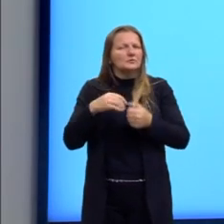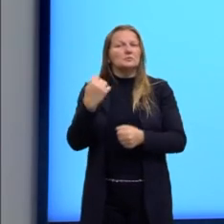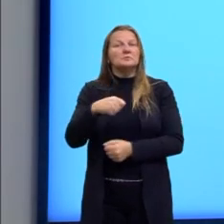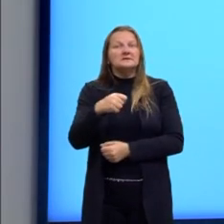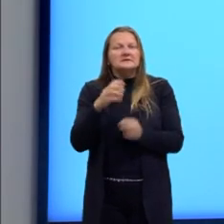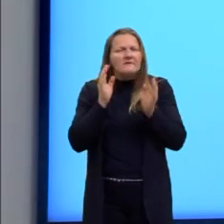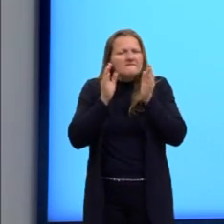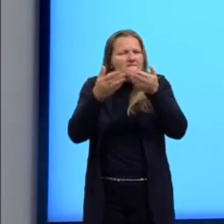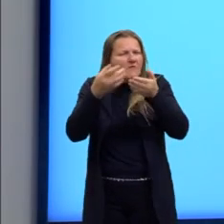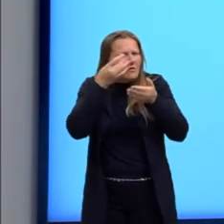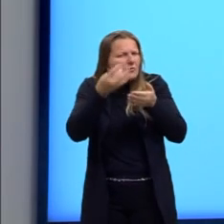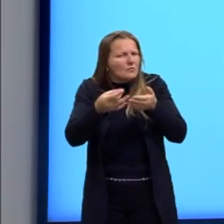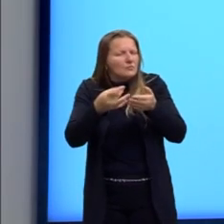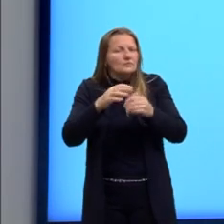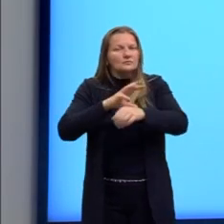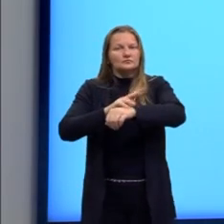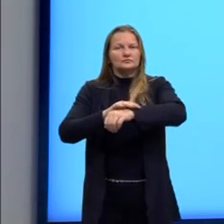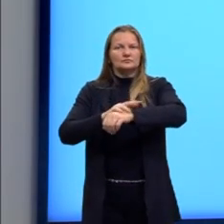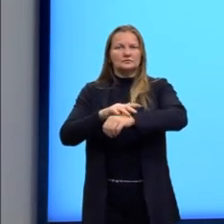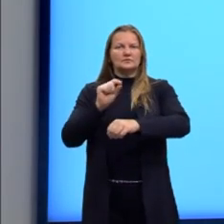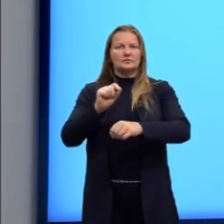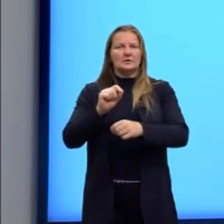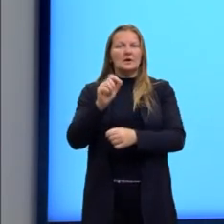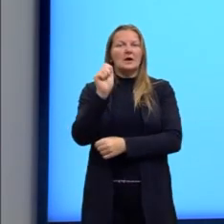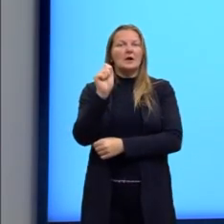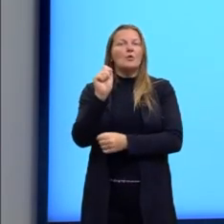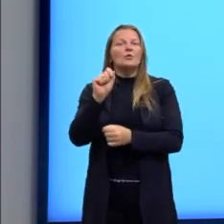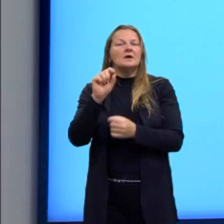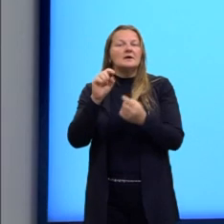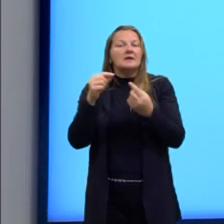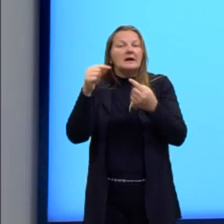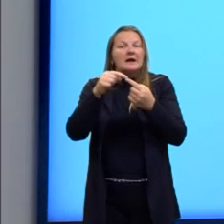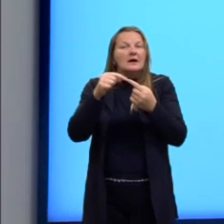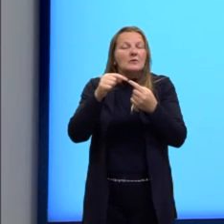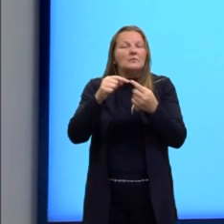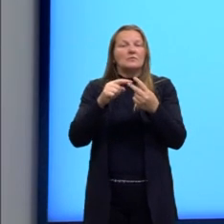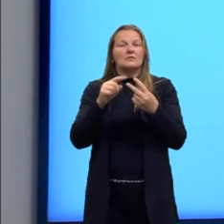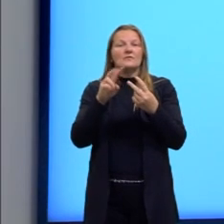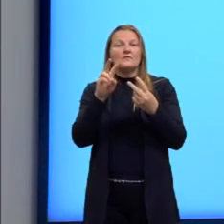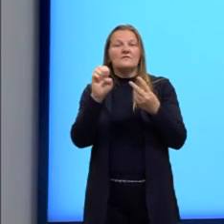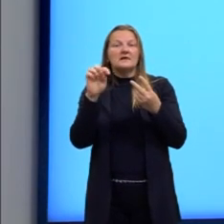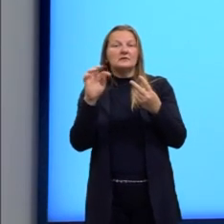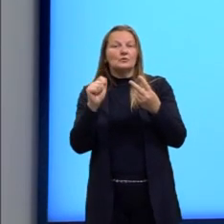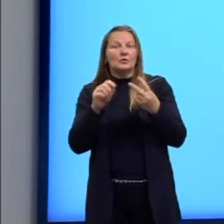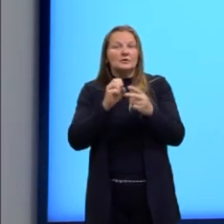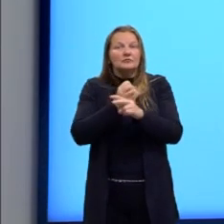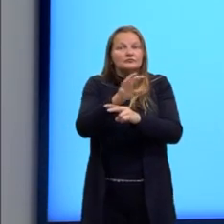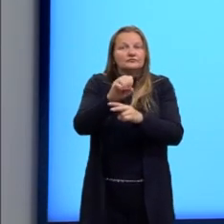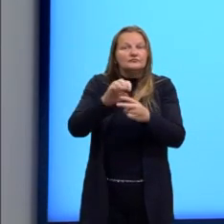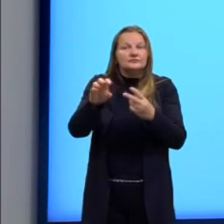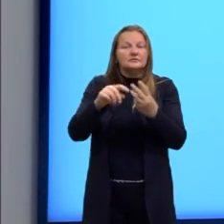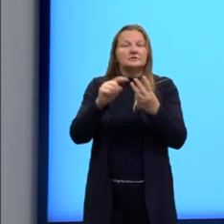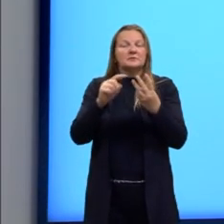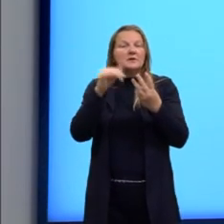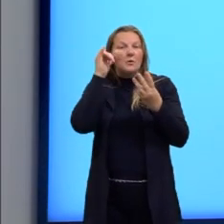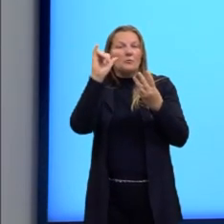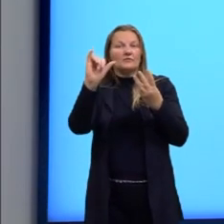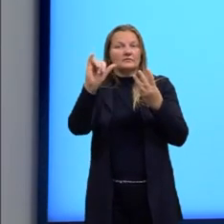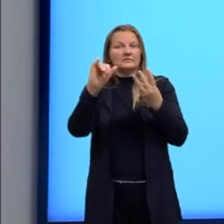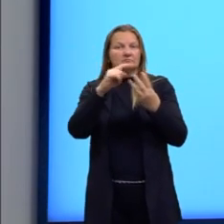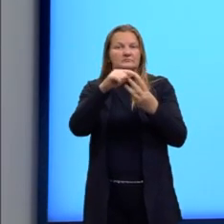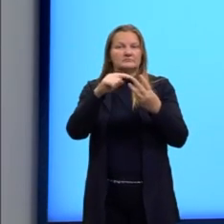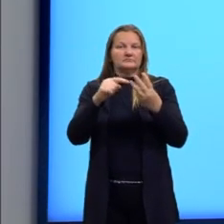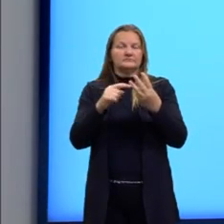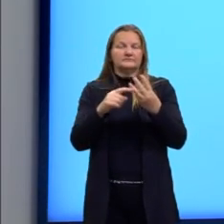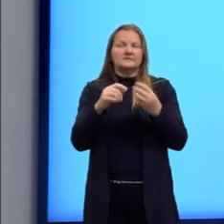precisa focar nas doenças é o agente etiológico, o vetor e a profilaxia. Então, eu vou